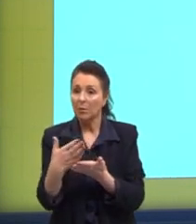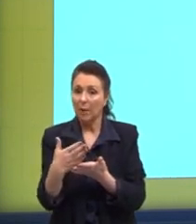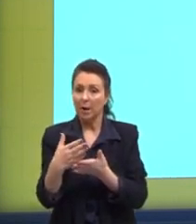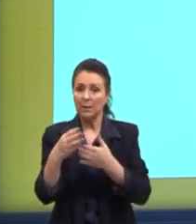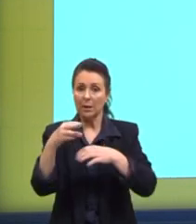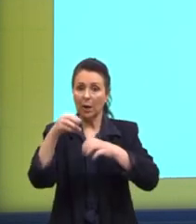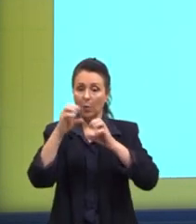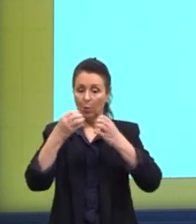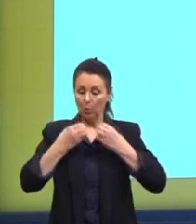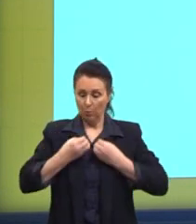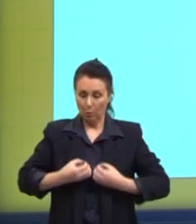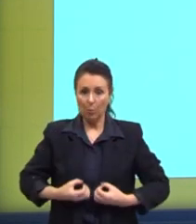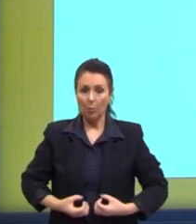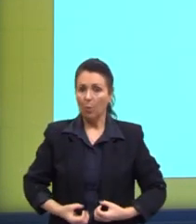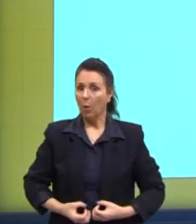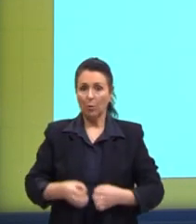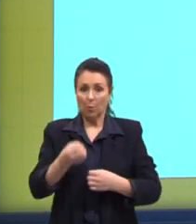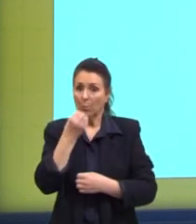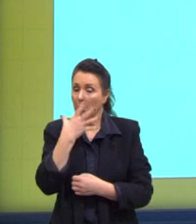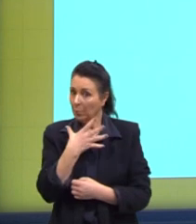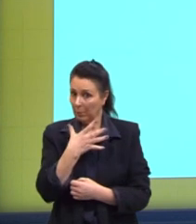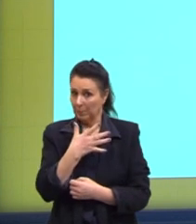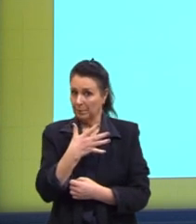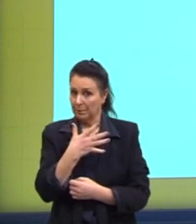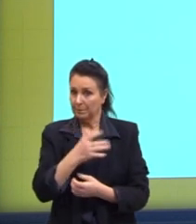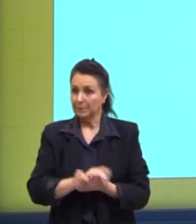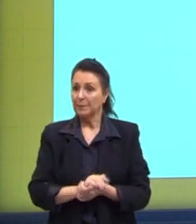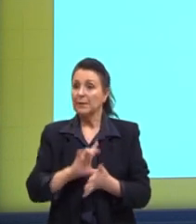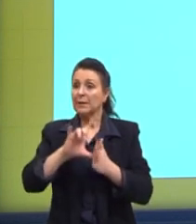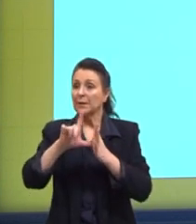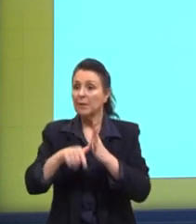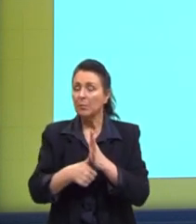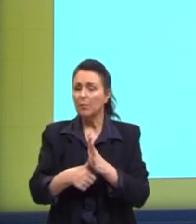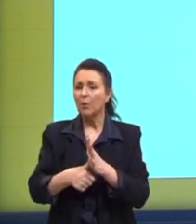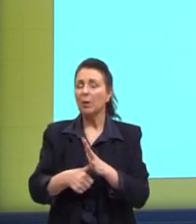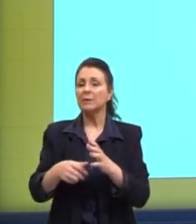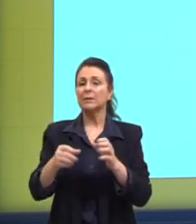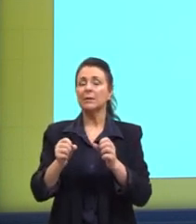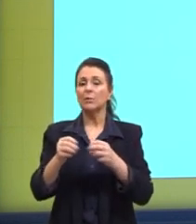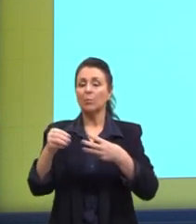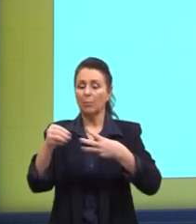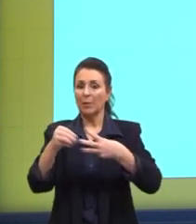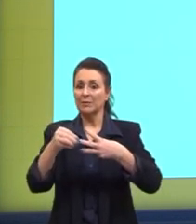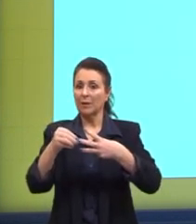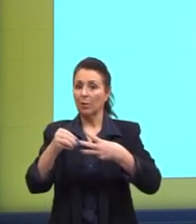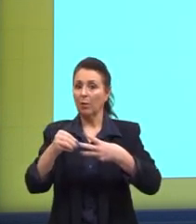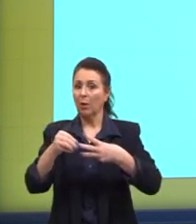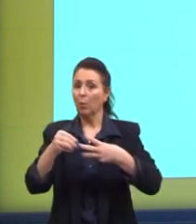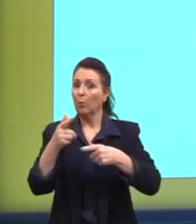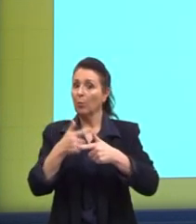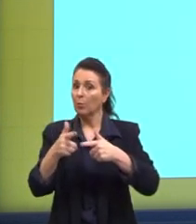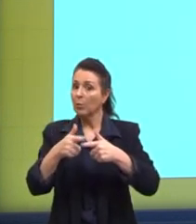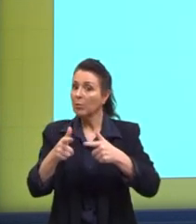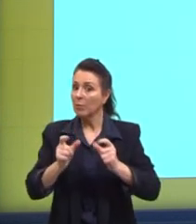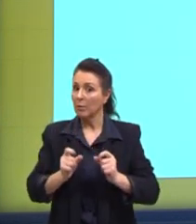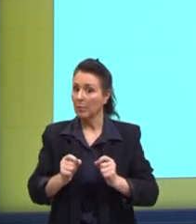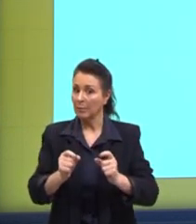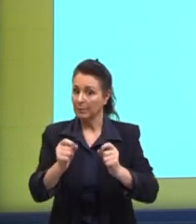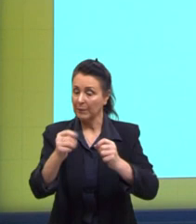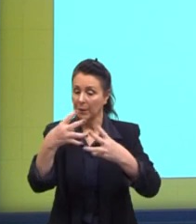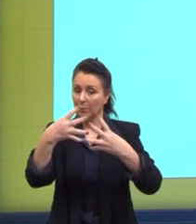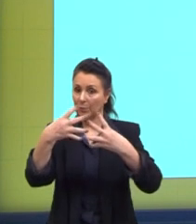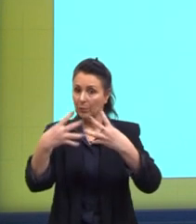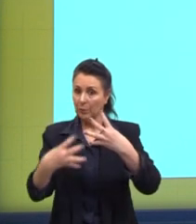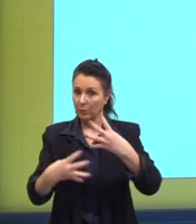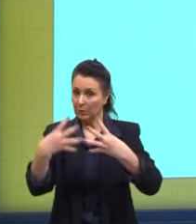saudável. Já aqui, temos uma célula cancerosa. Essa mutação, ela pode ser causada